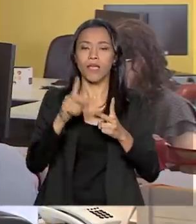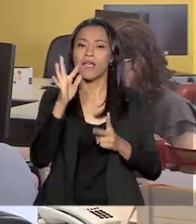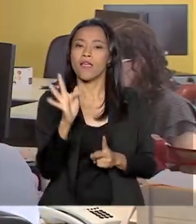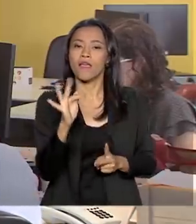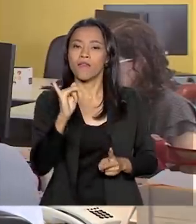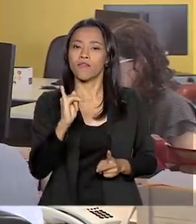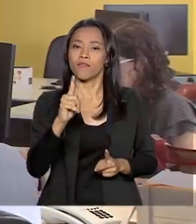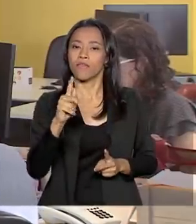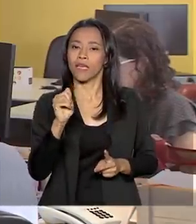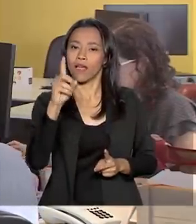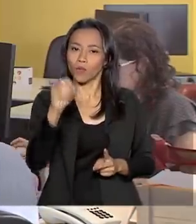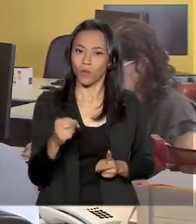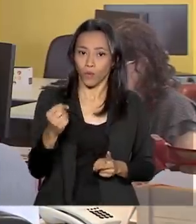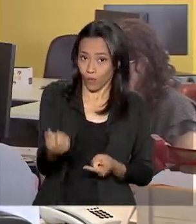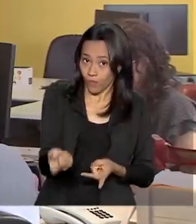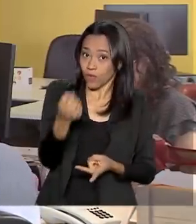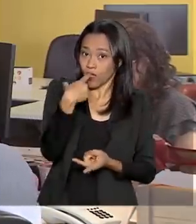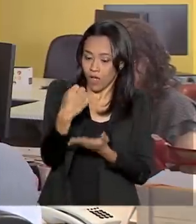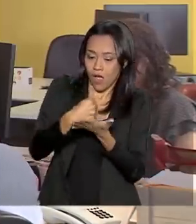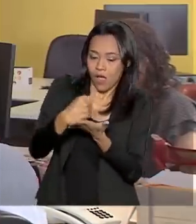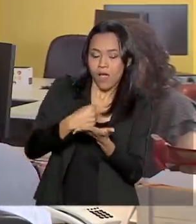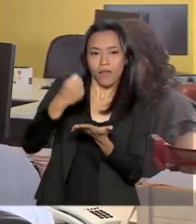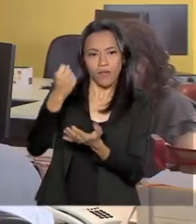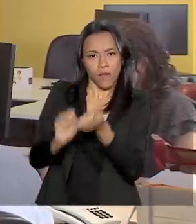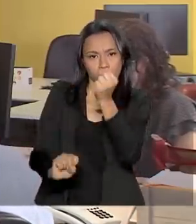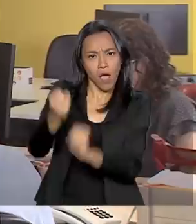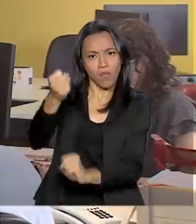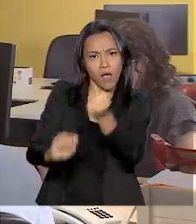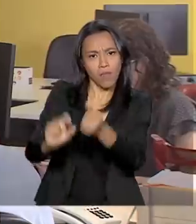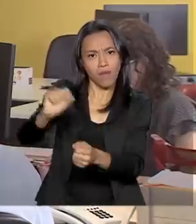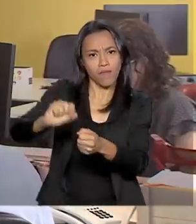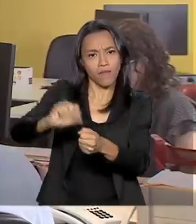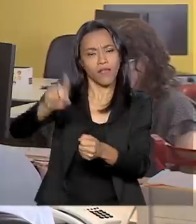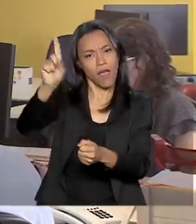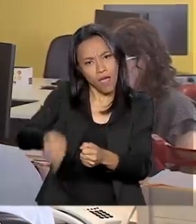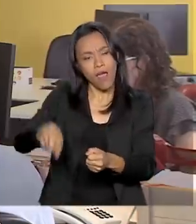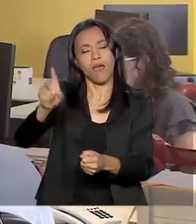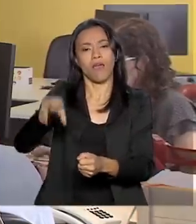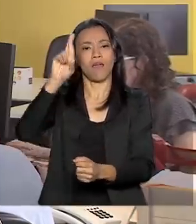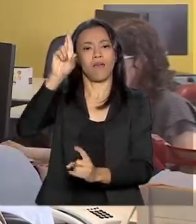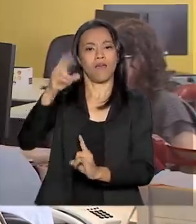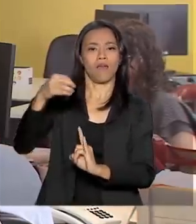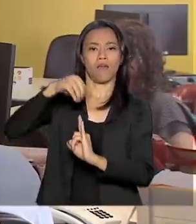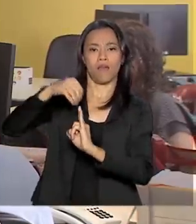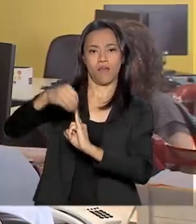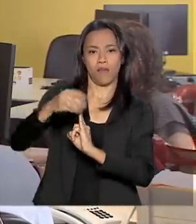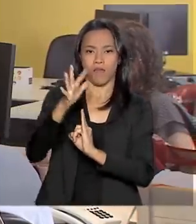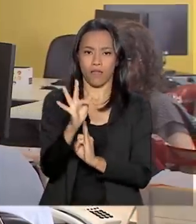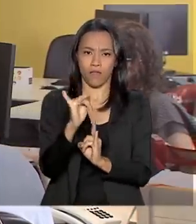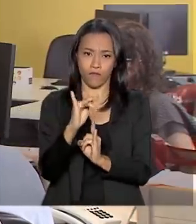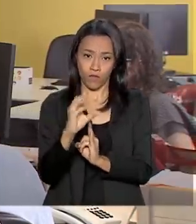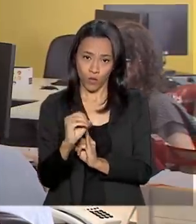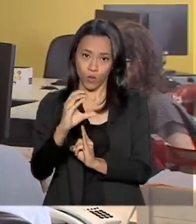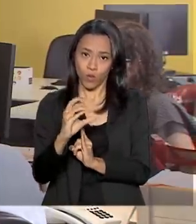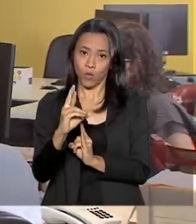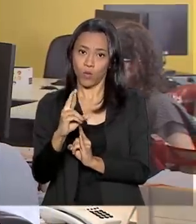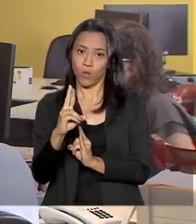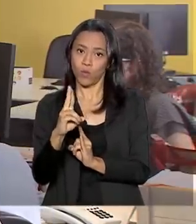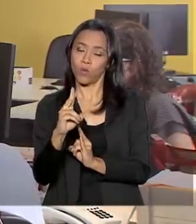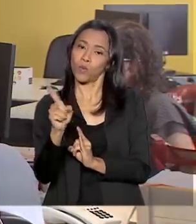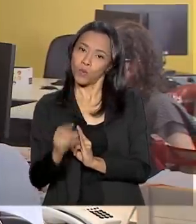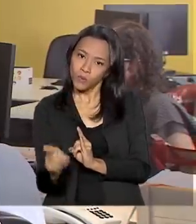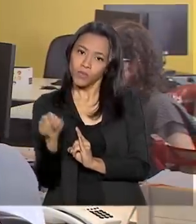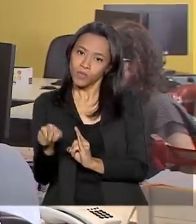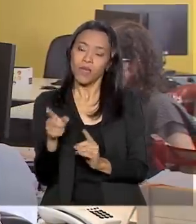produzido de forma emergencial pela Fiocruz após solicitação do Ministério da Saúde. O objetivo é suprir a falta momentânea do